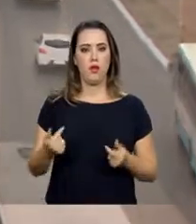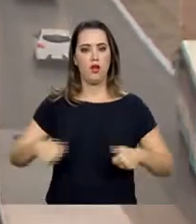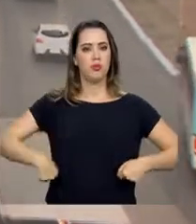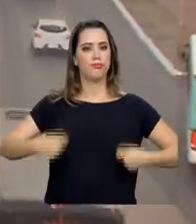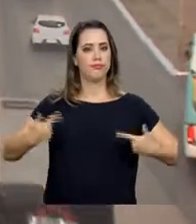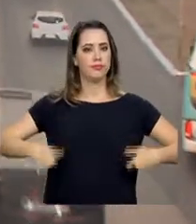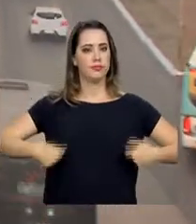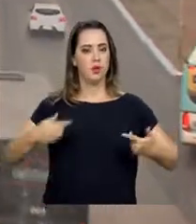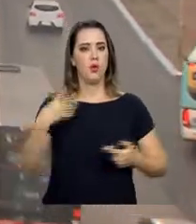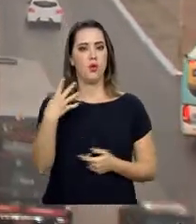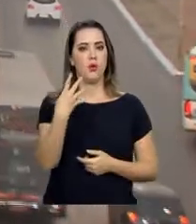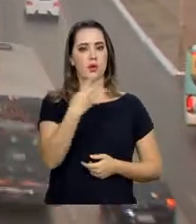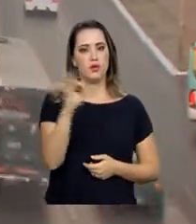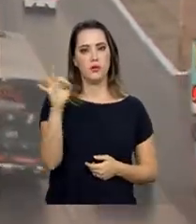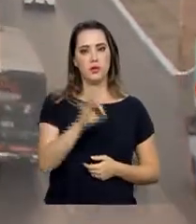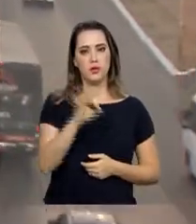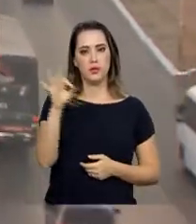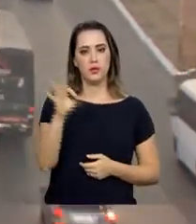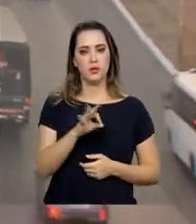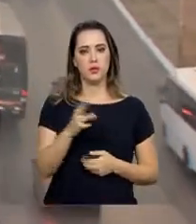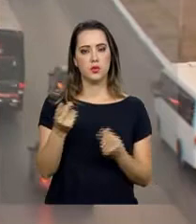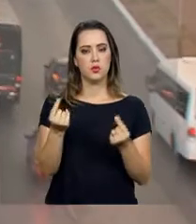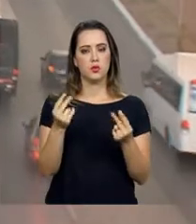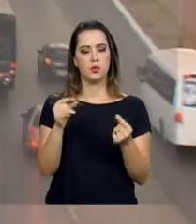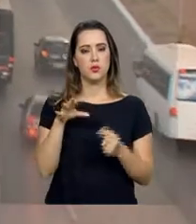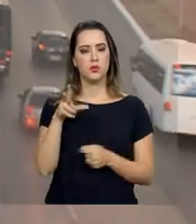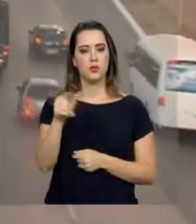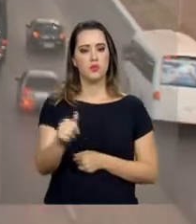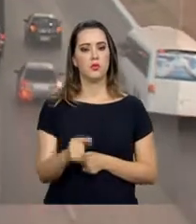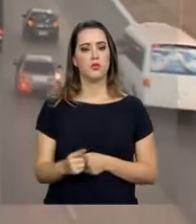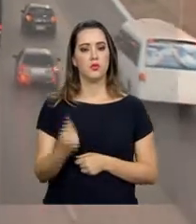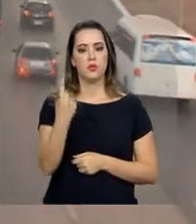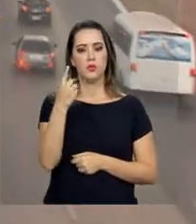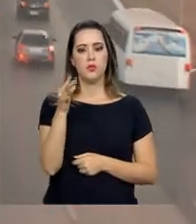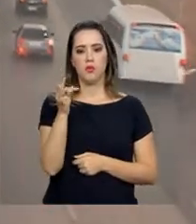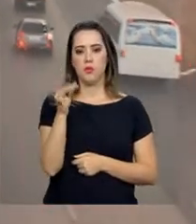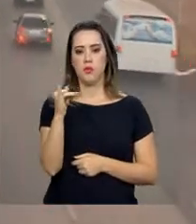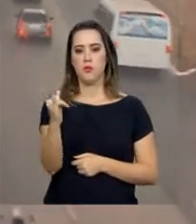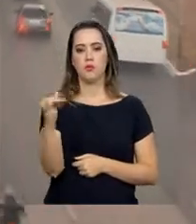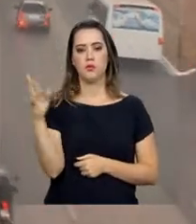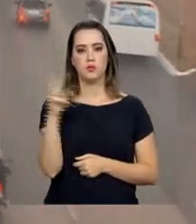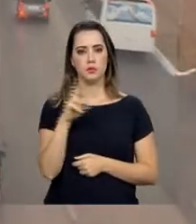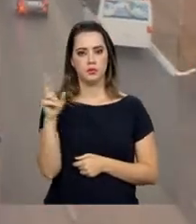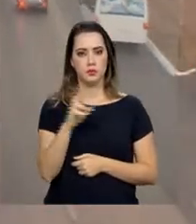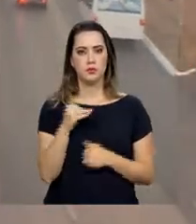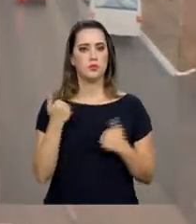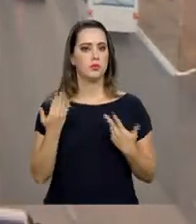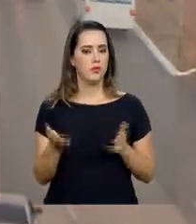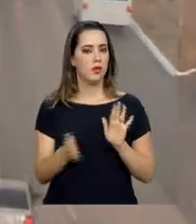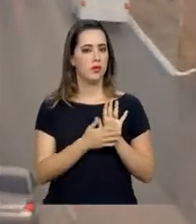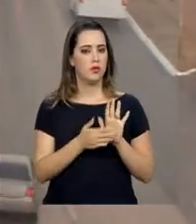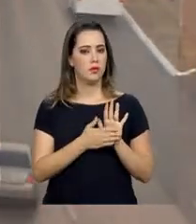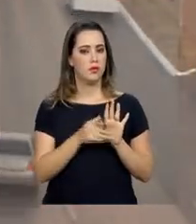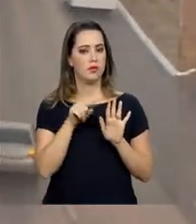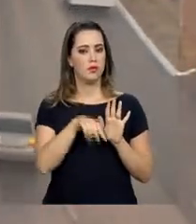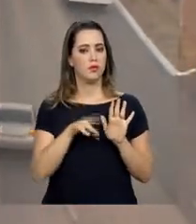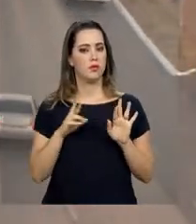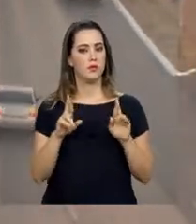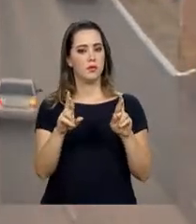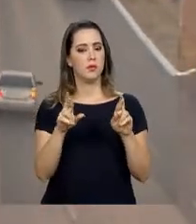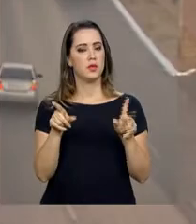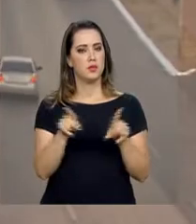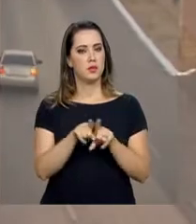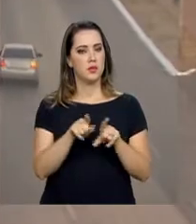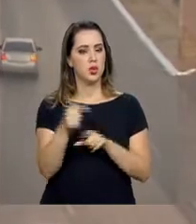44% do valor total do orçamento, que é de cerca de R 1 trilhão. A proposta prevê ainda que